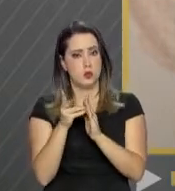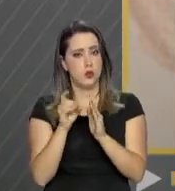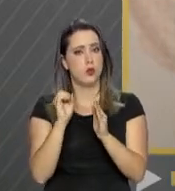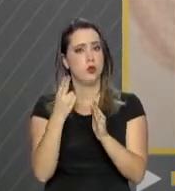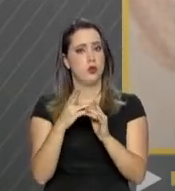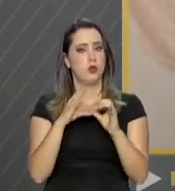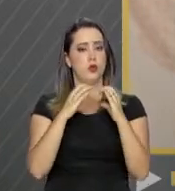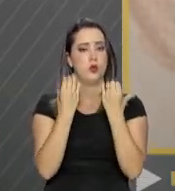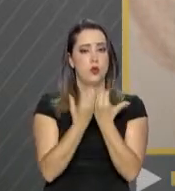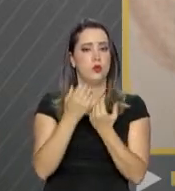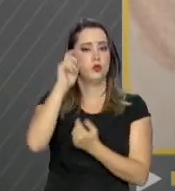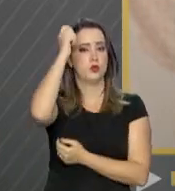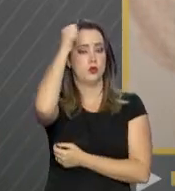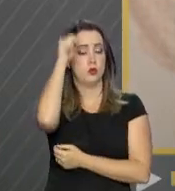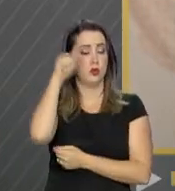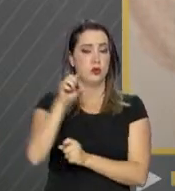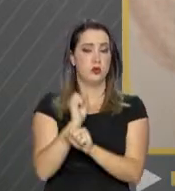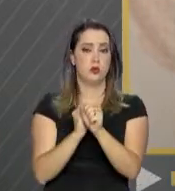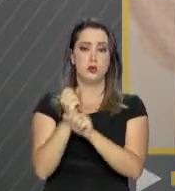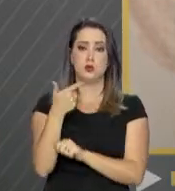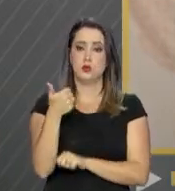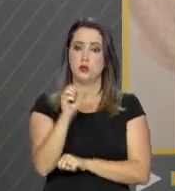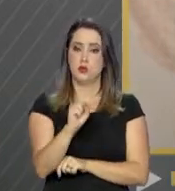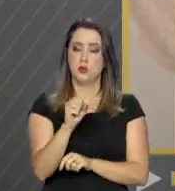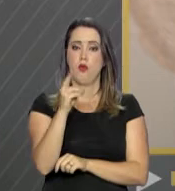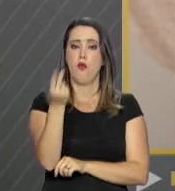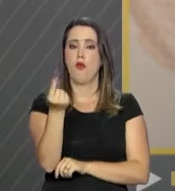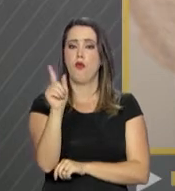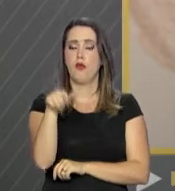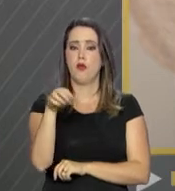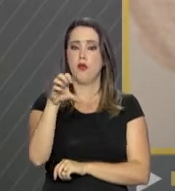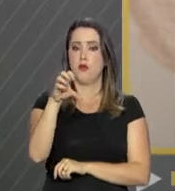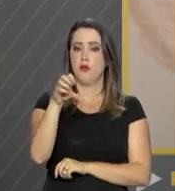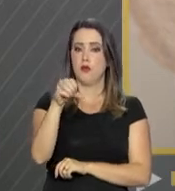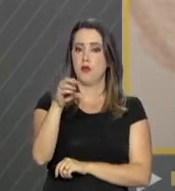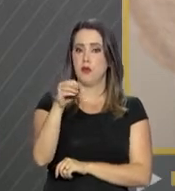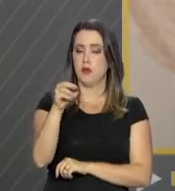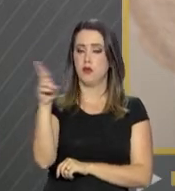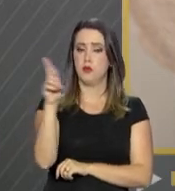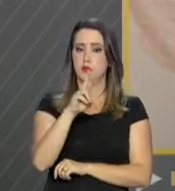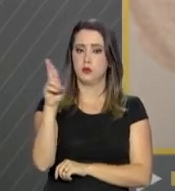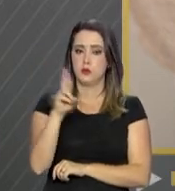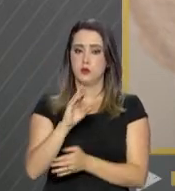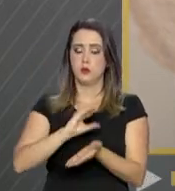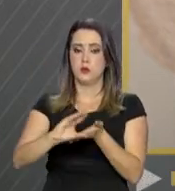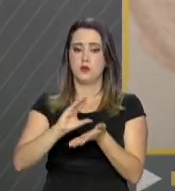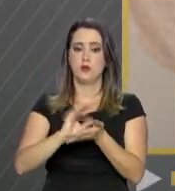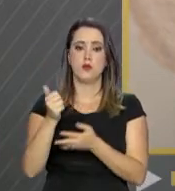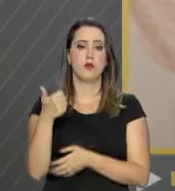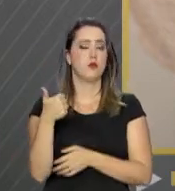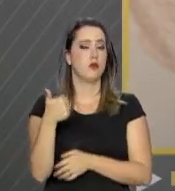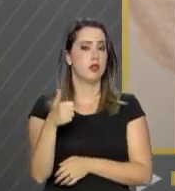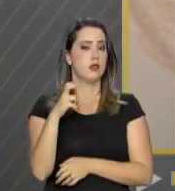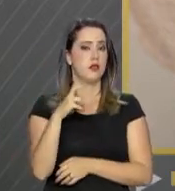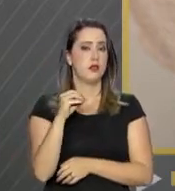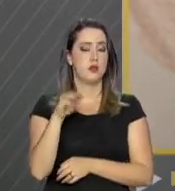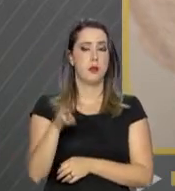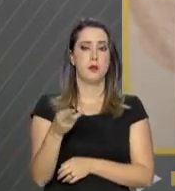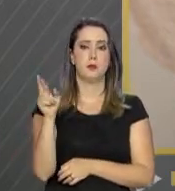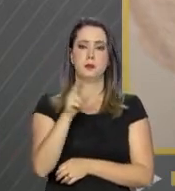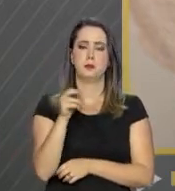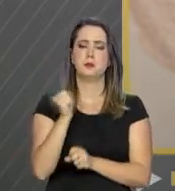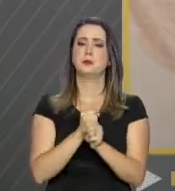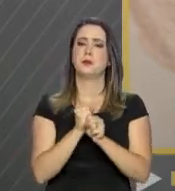neste ano de 2018. É uma Bolsa de 900 reais, com investimento de 150 milhões de reais neste ano,